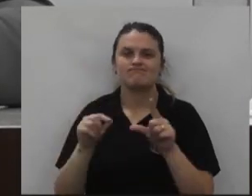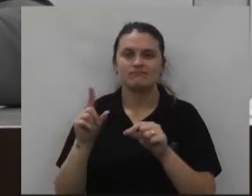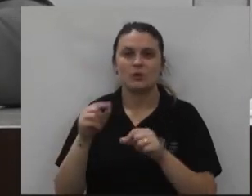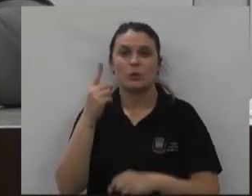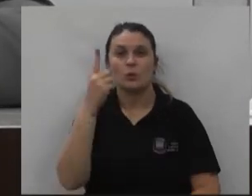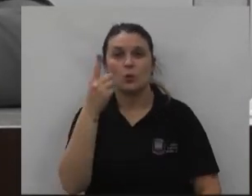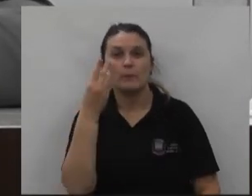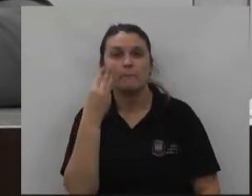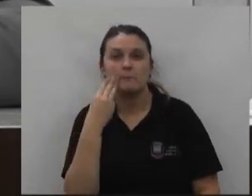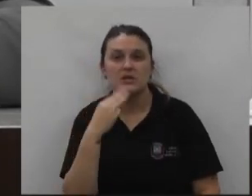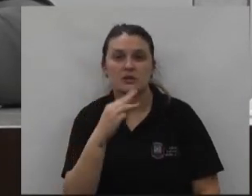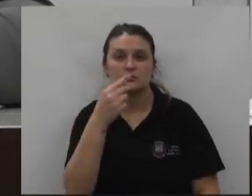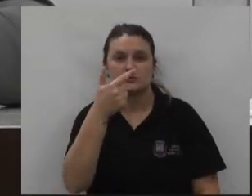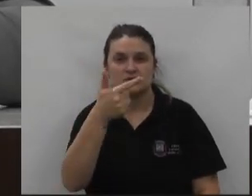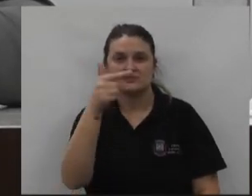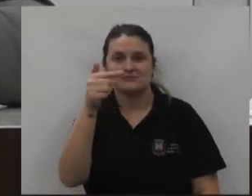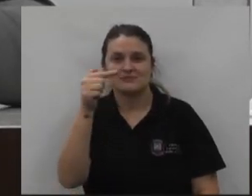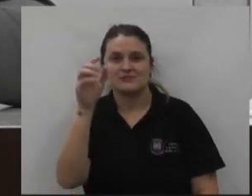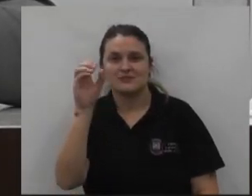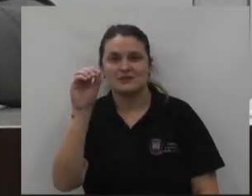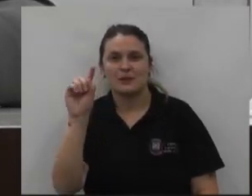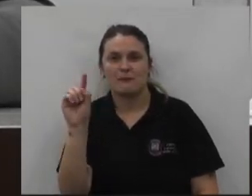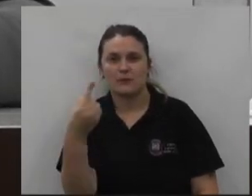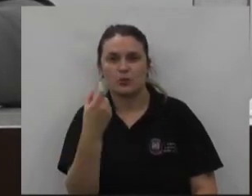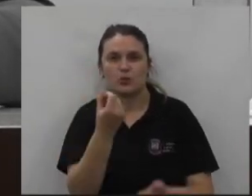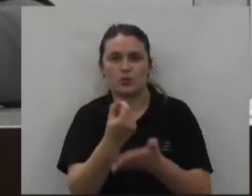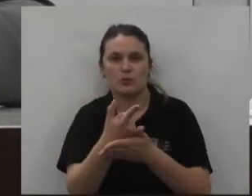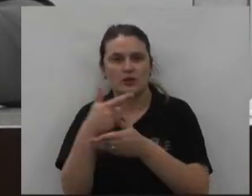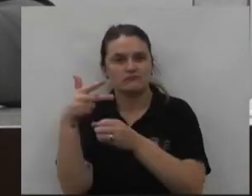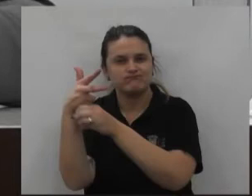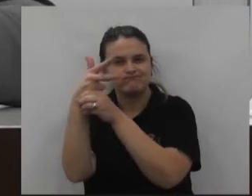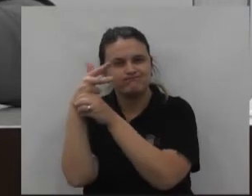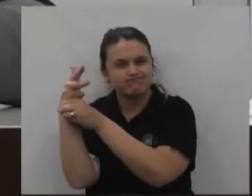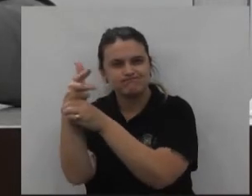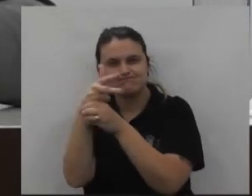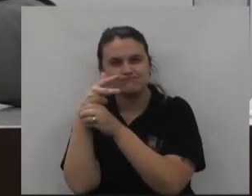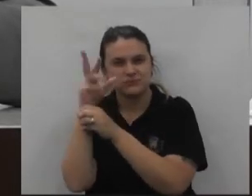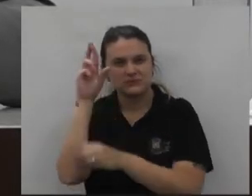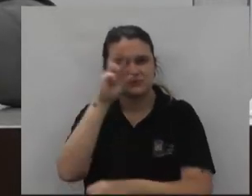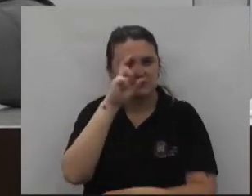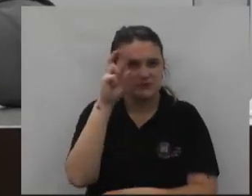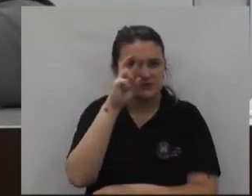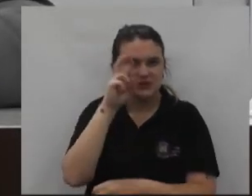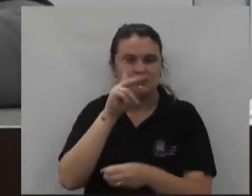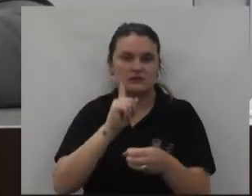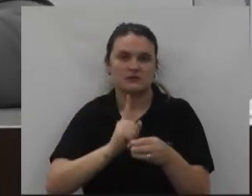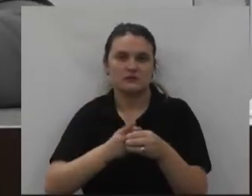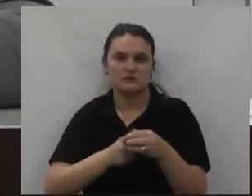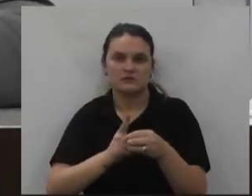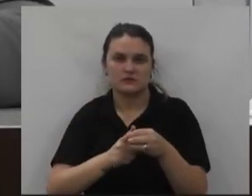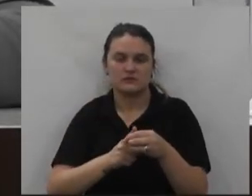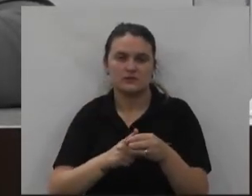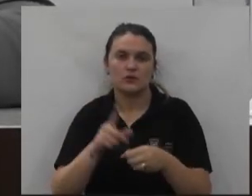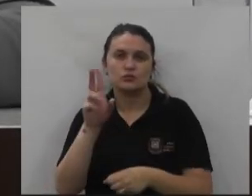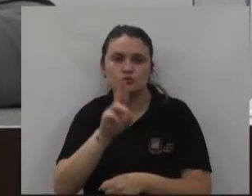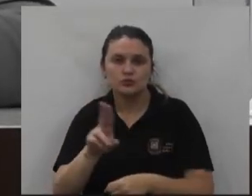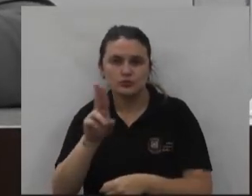iria 1 milhão 270 mil para as câmeras de monitoramento na cidade para que pudesse ser